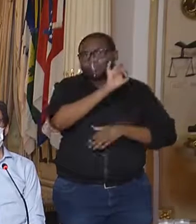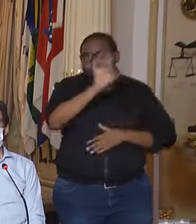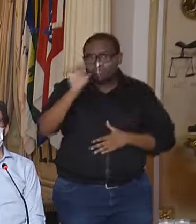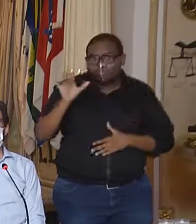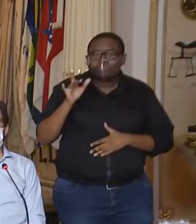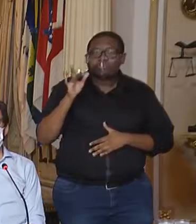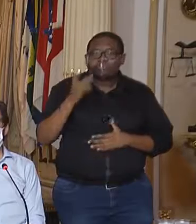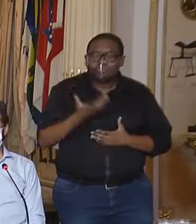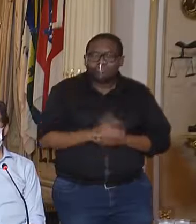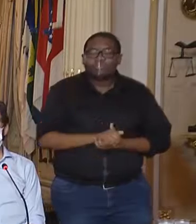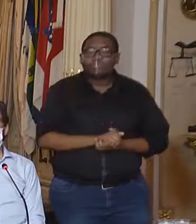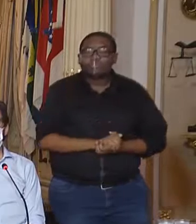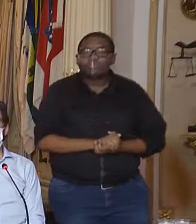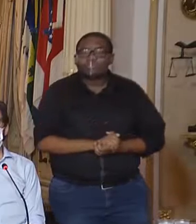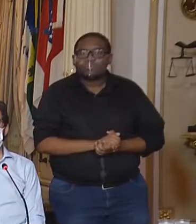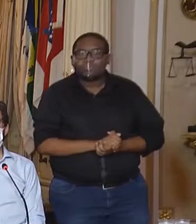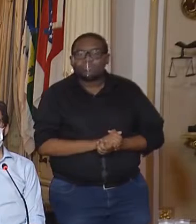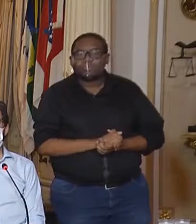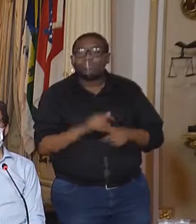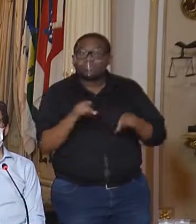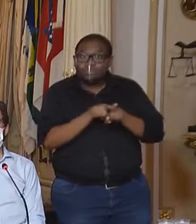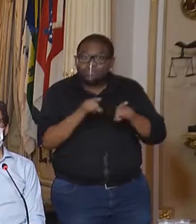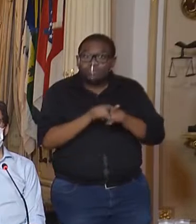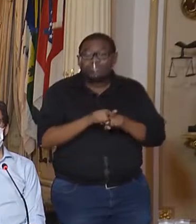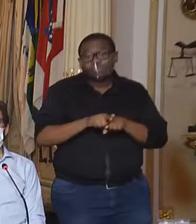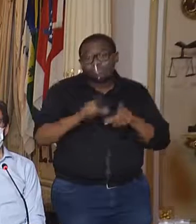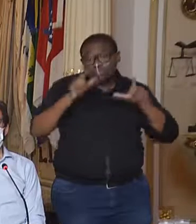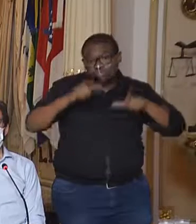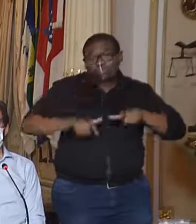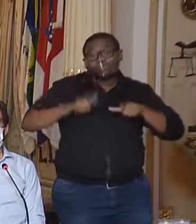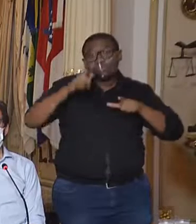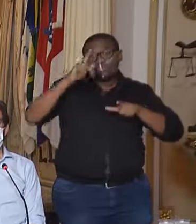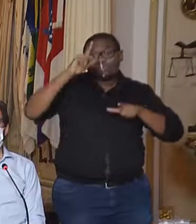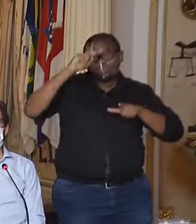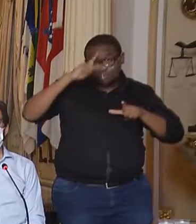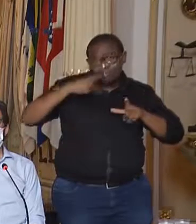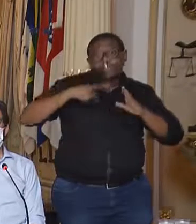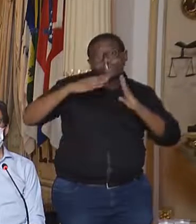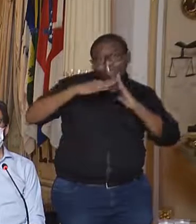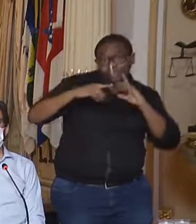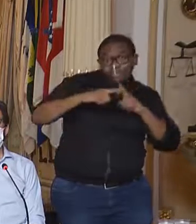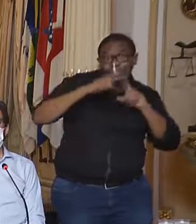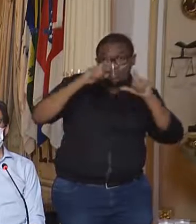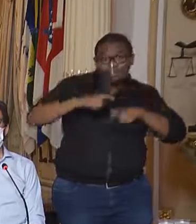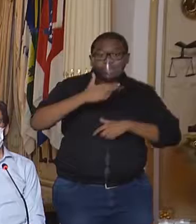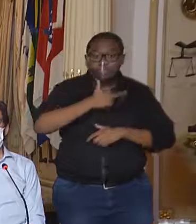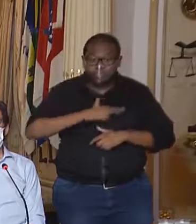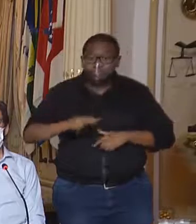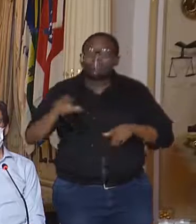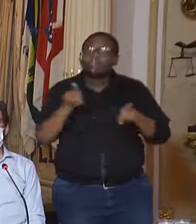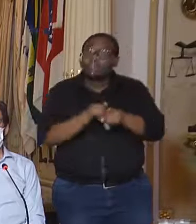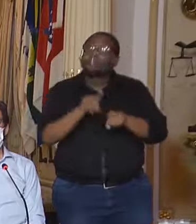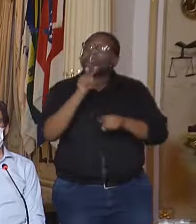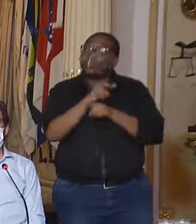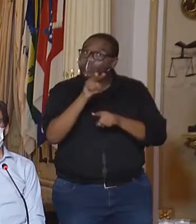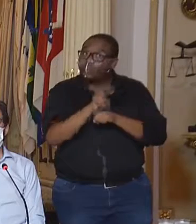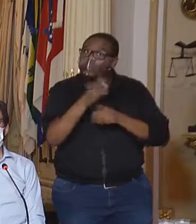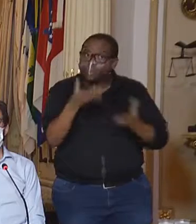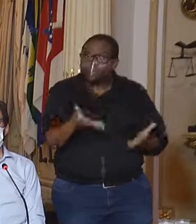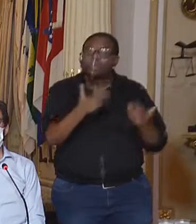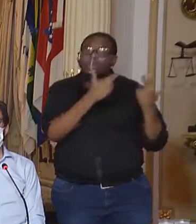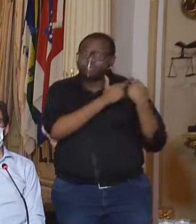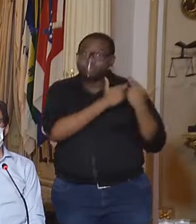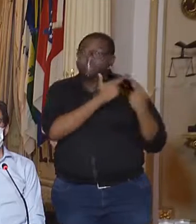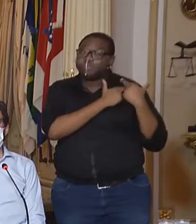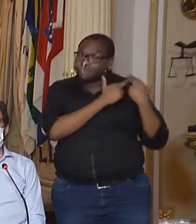Acho que os próprios templos religiosos, as próprias igrejas, elas também cuidarão disso. É uma responsabilidade muito grande que